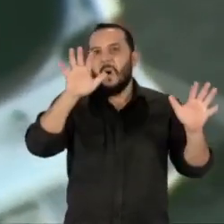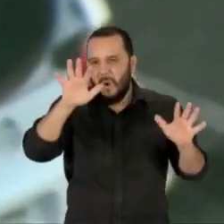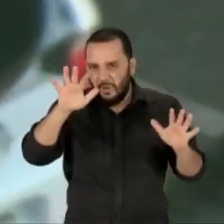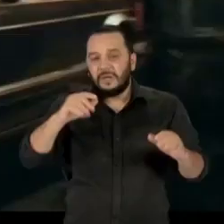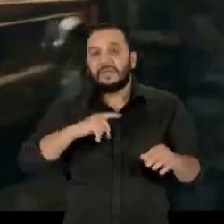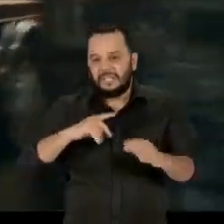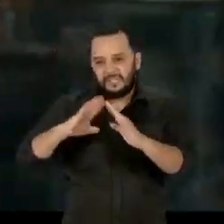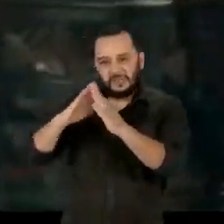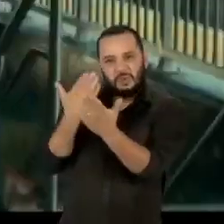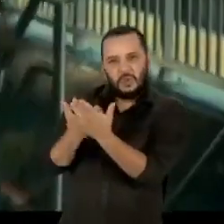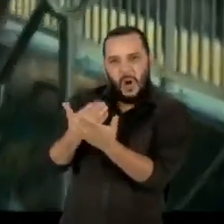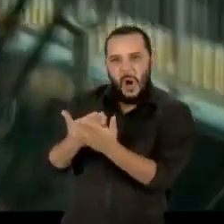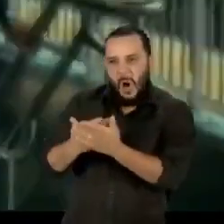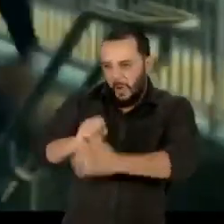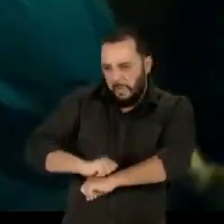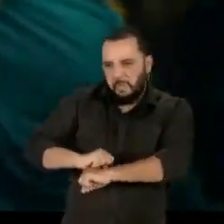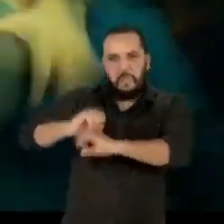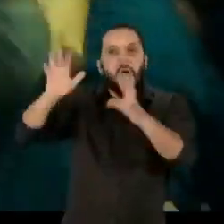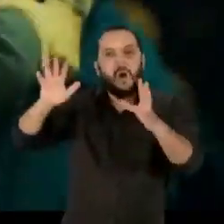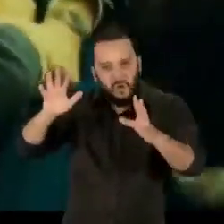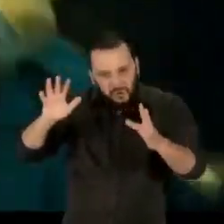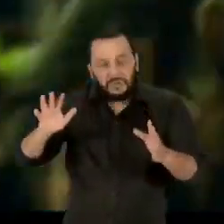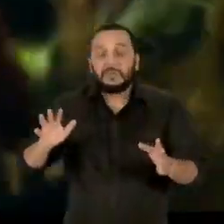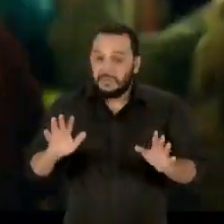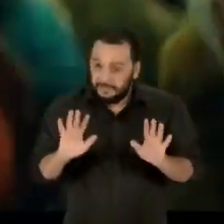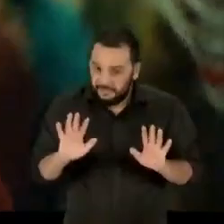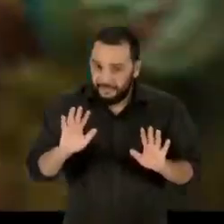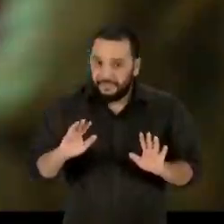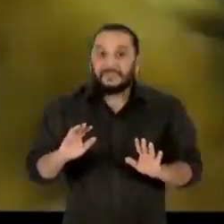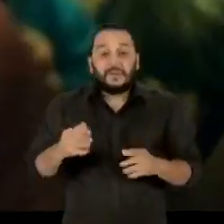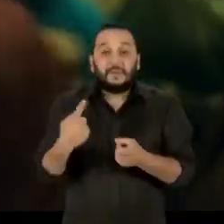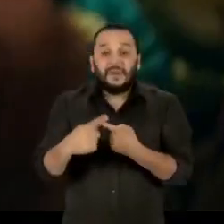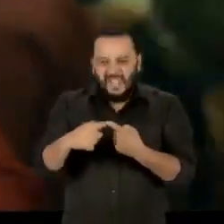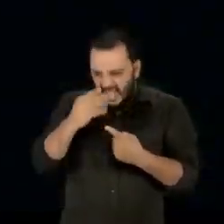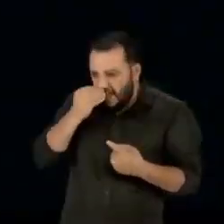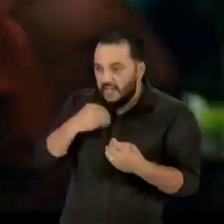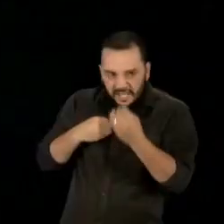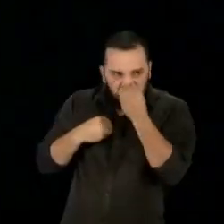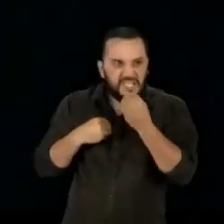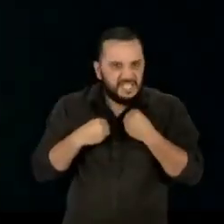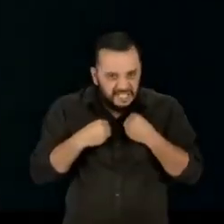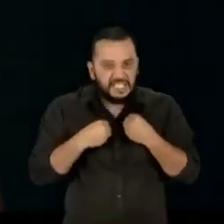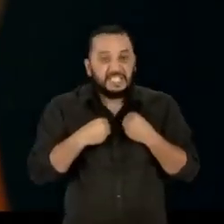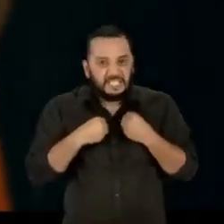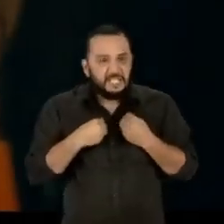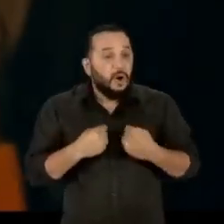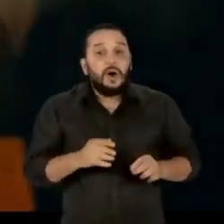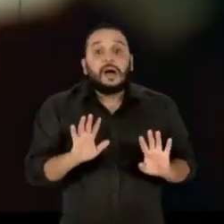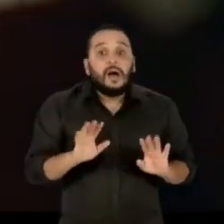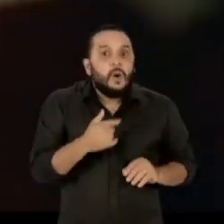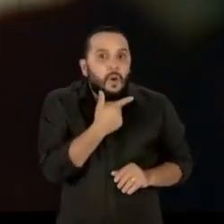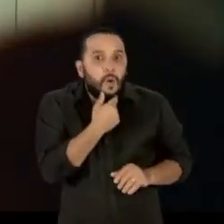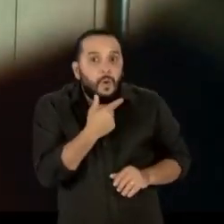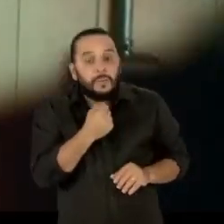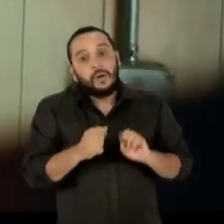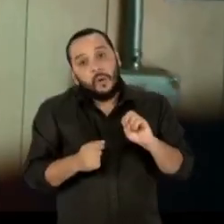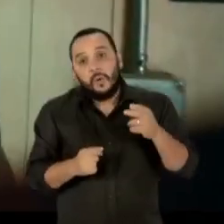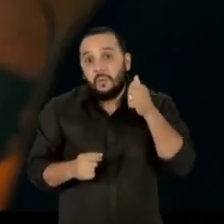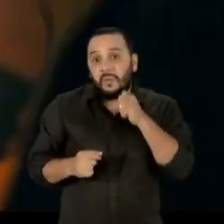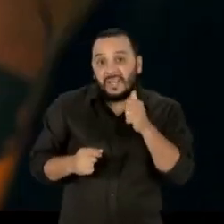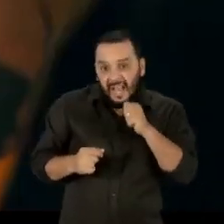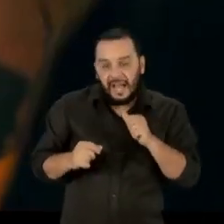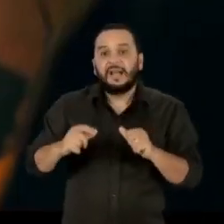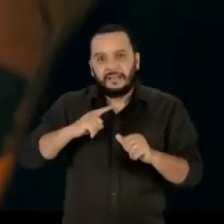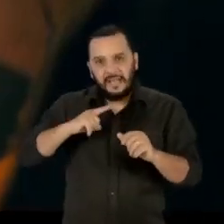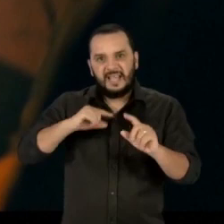Ataques a escolas e locais públicos estão no cardápio para revidar a rejeição, principalmente de garotas e garotos de destaque ou bullying